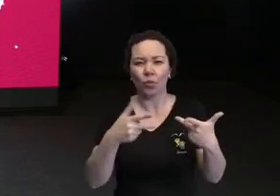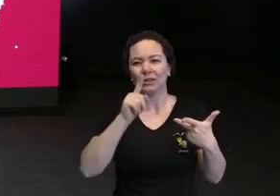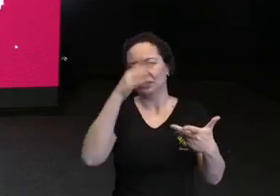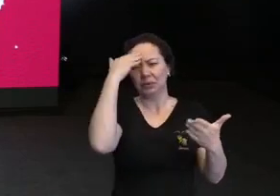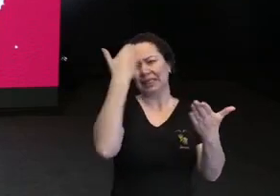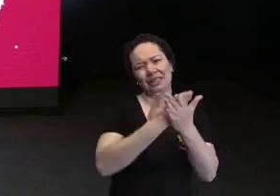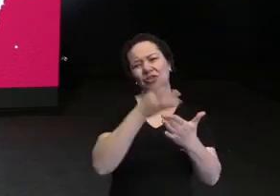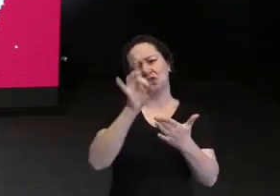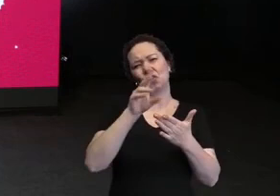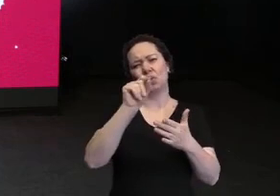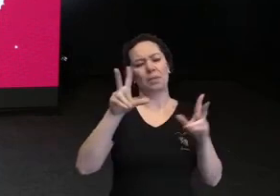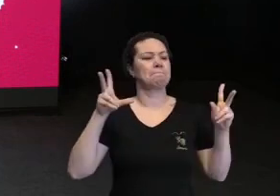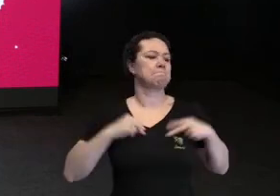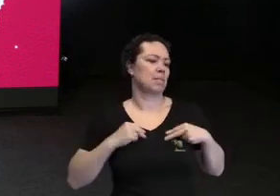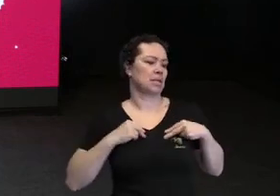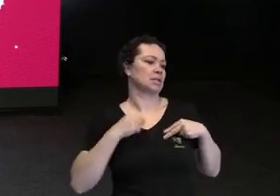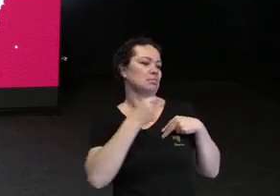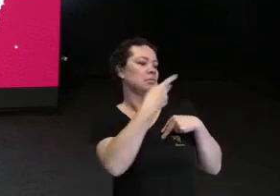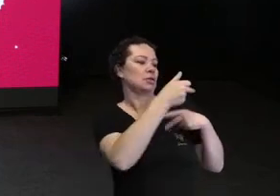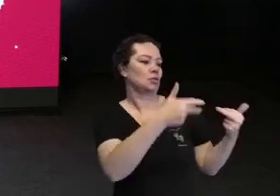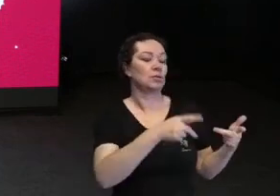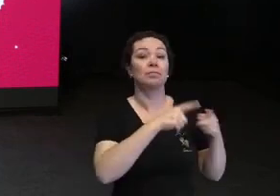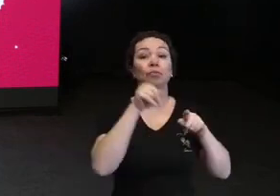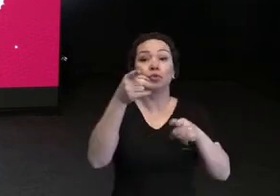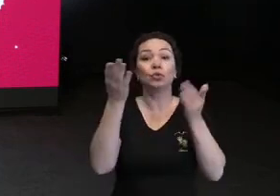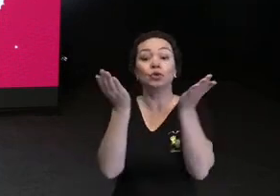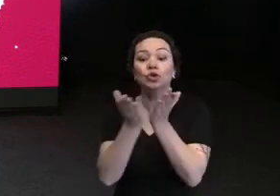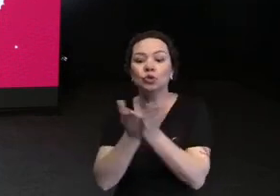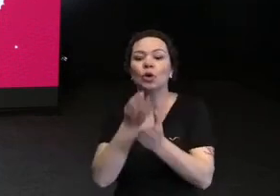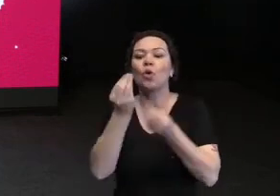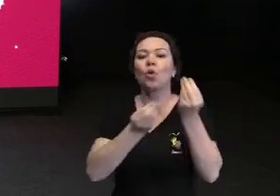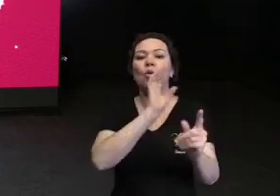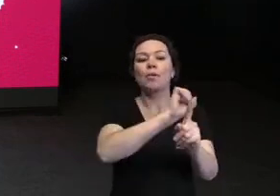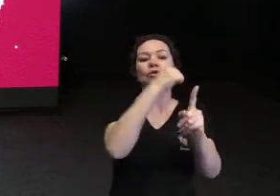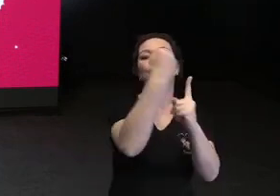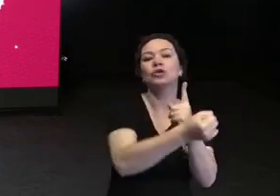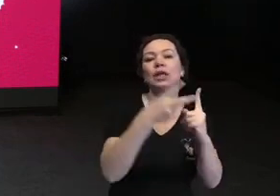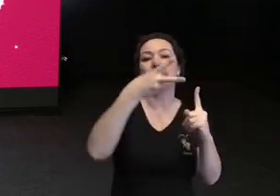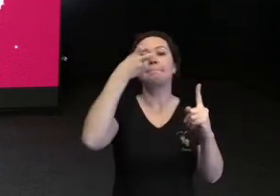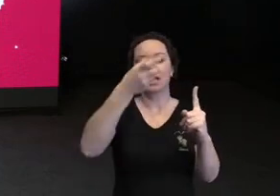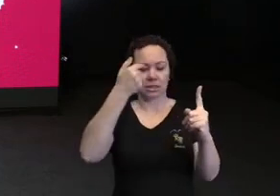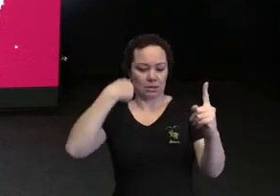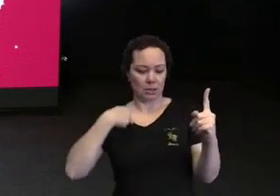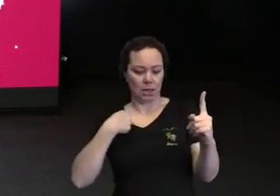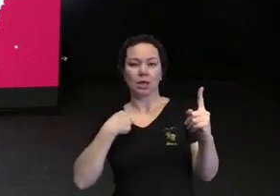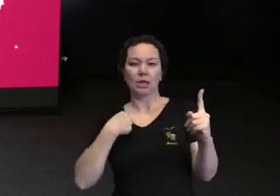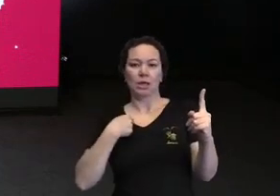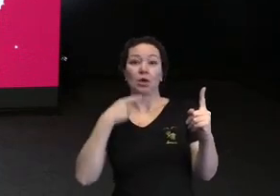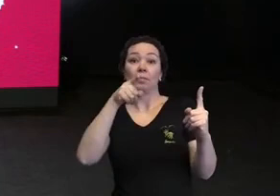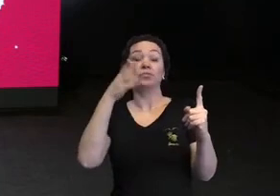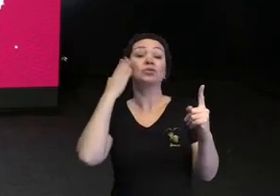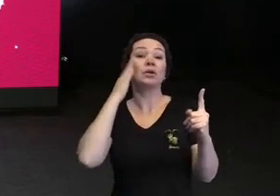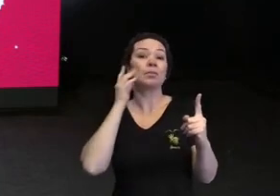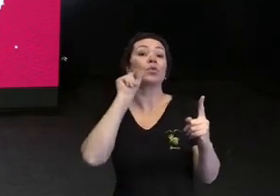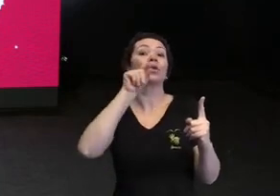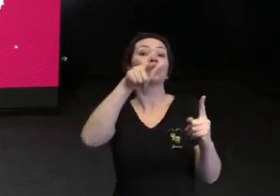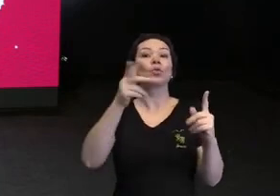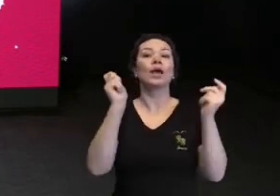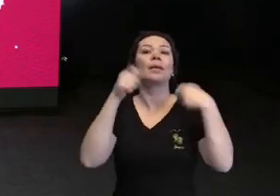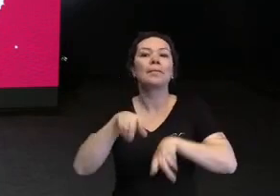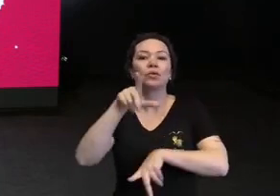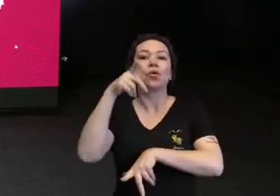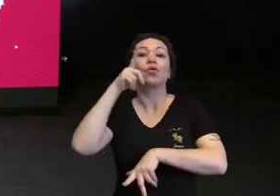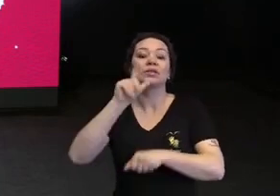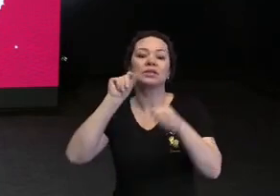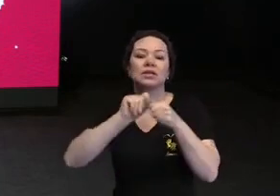acredita apenas na meritocracia, mas estude como a sociedade te enxerga para você saber quais são as possibilidades que você